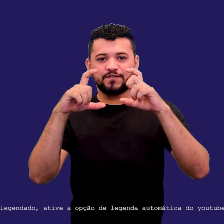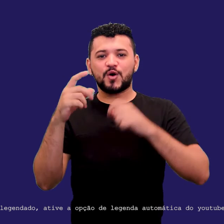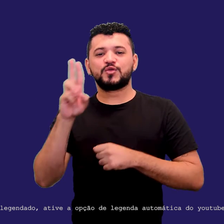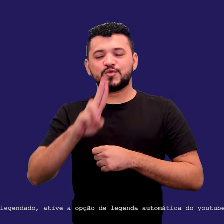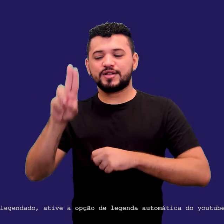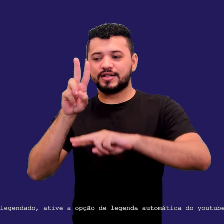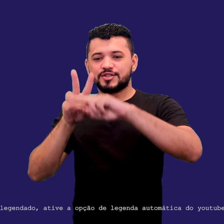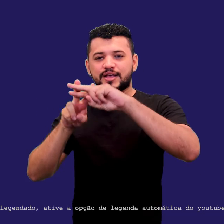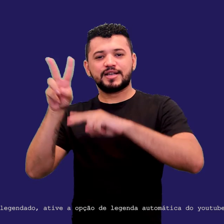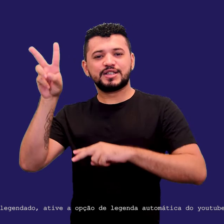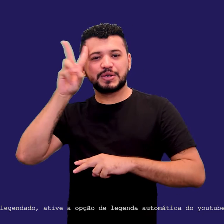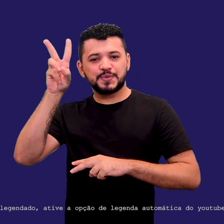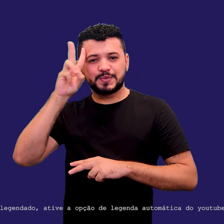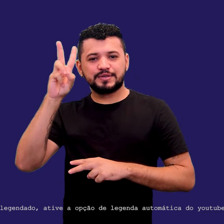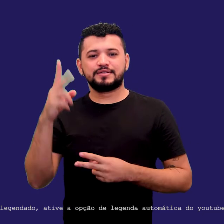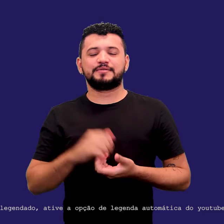graças a Deus.